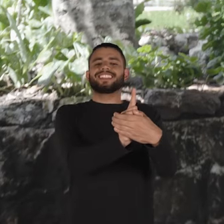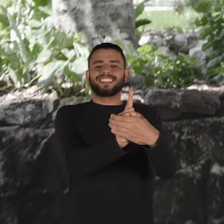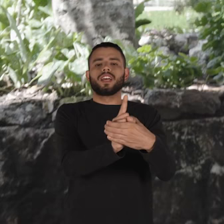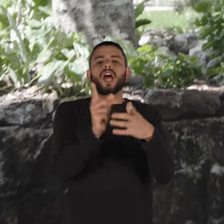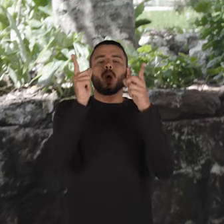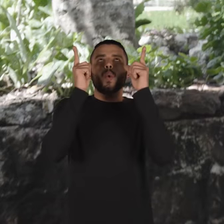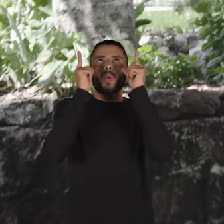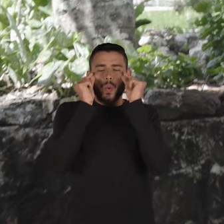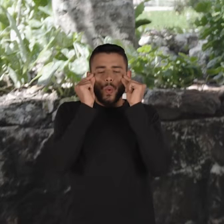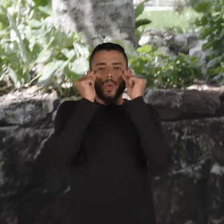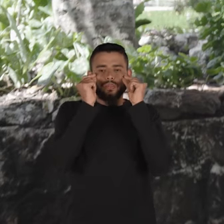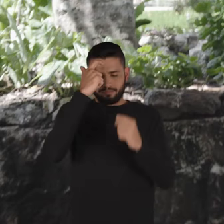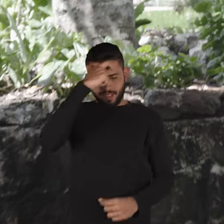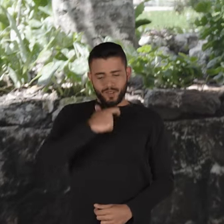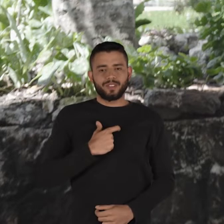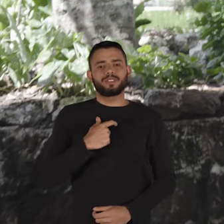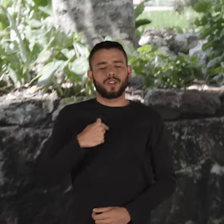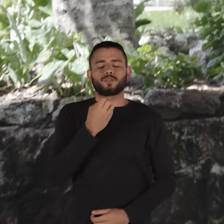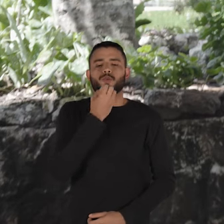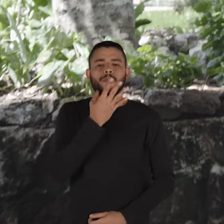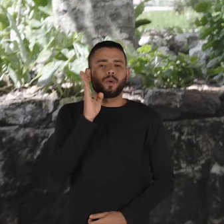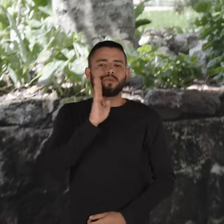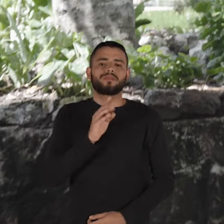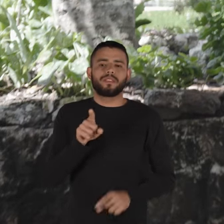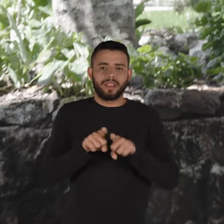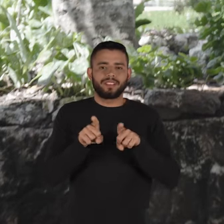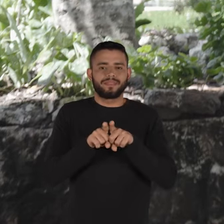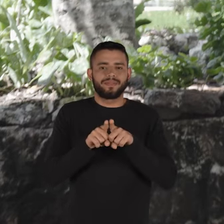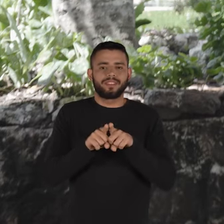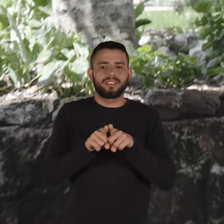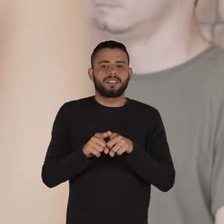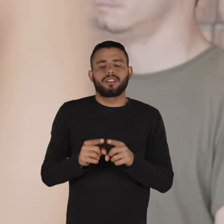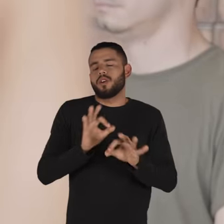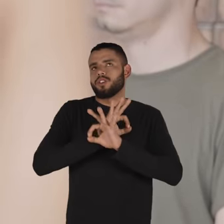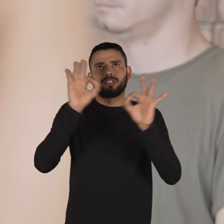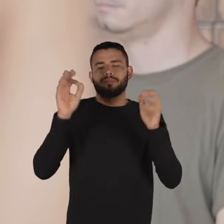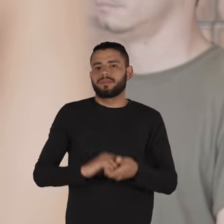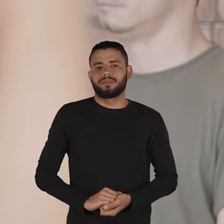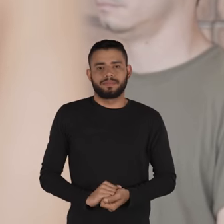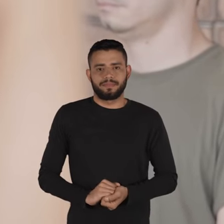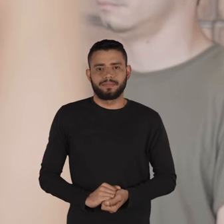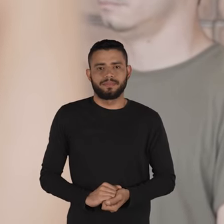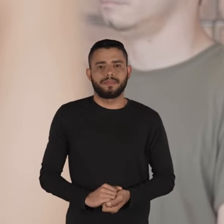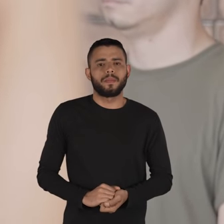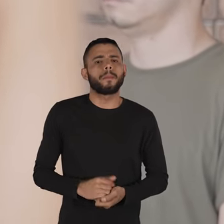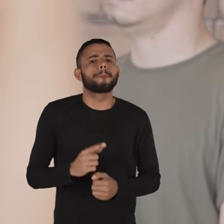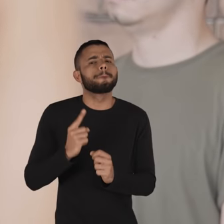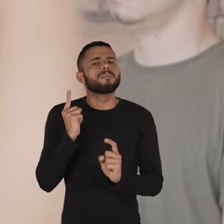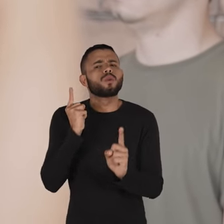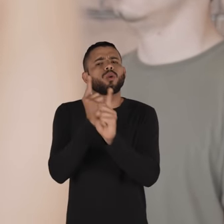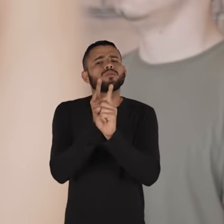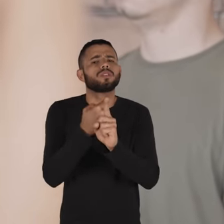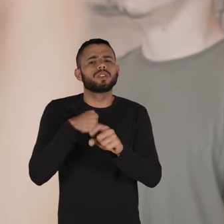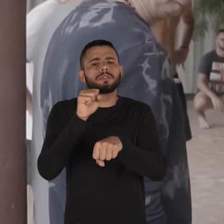quem eu sou também é bom. Isso não tem preço, José Bueno, arquiteto social. encontro